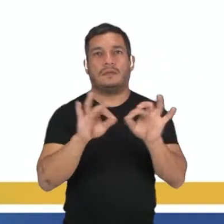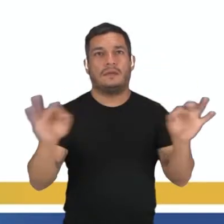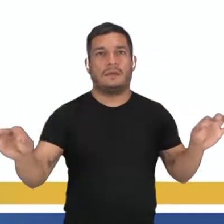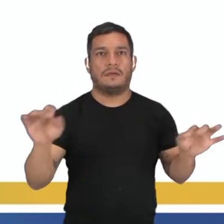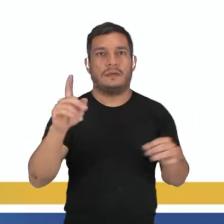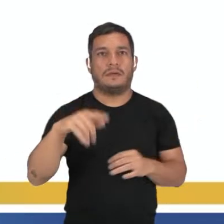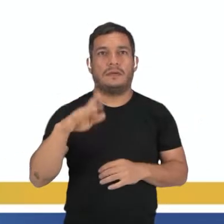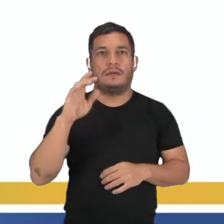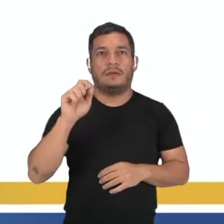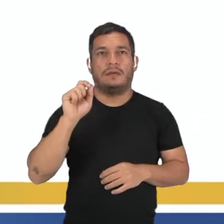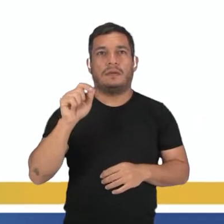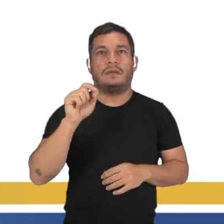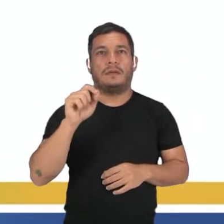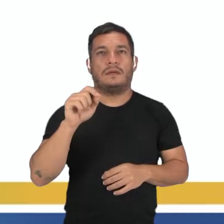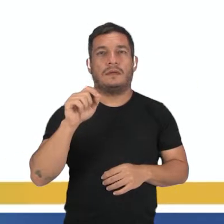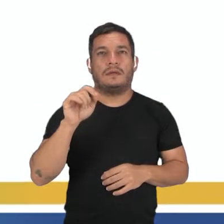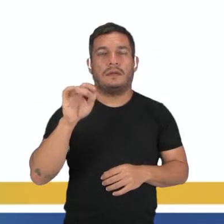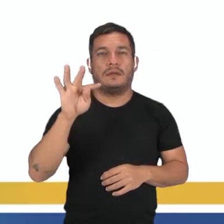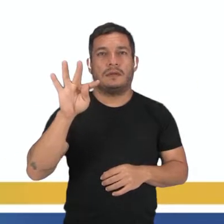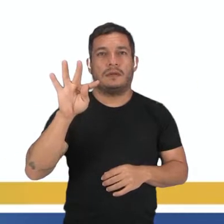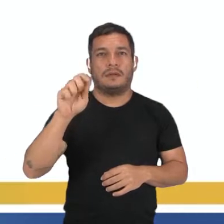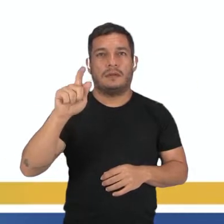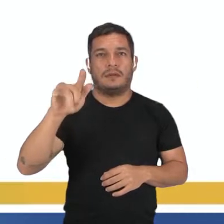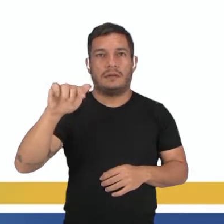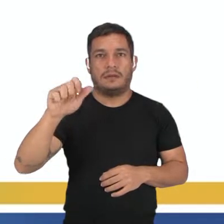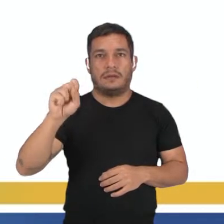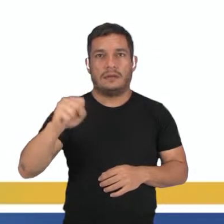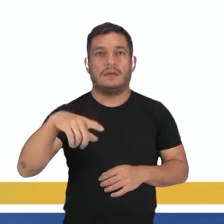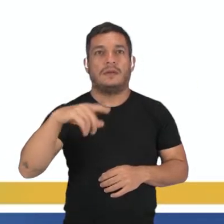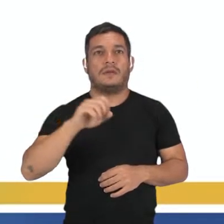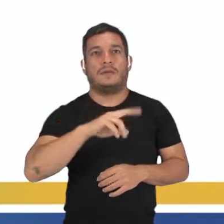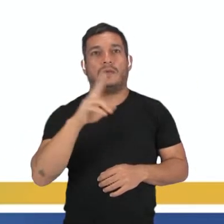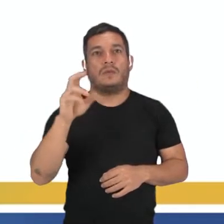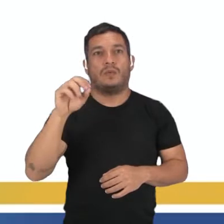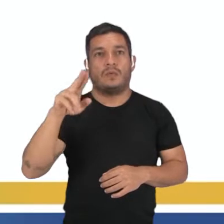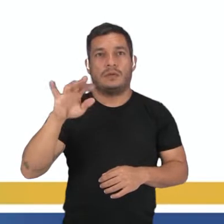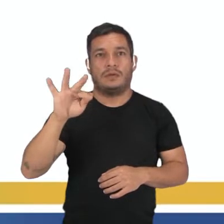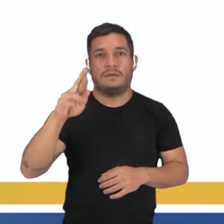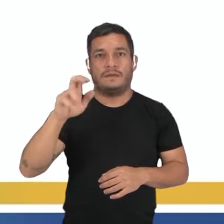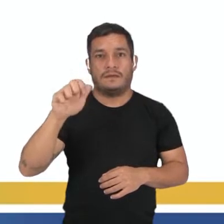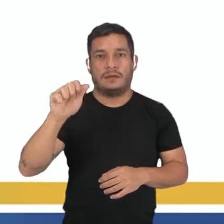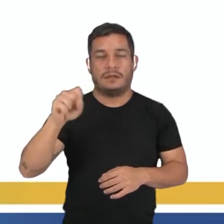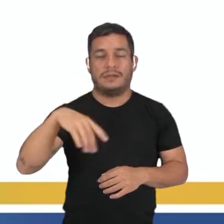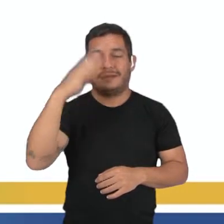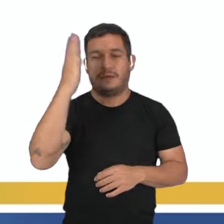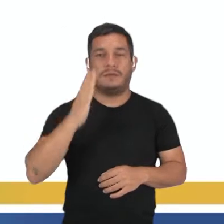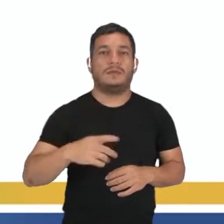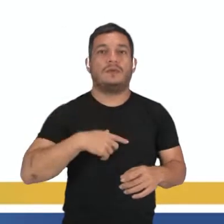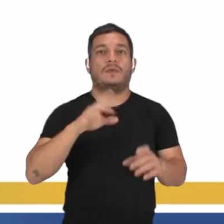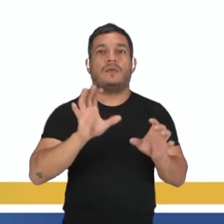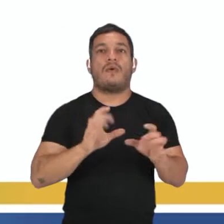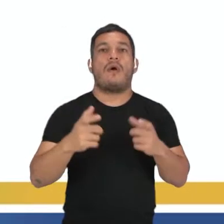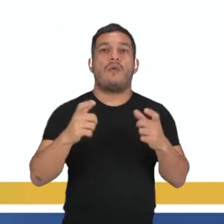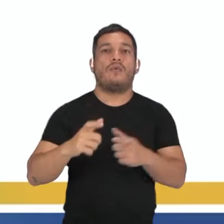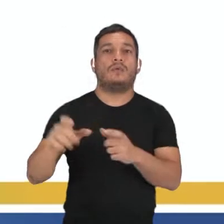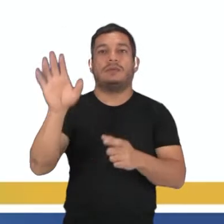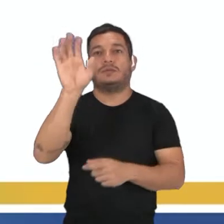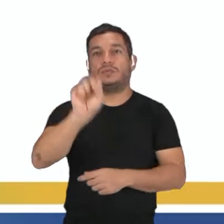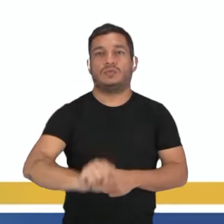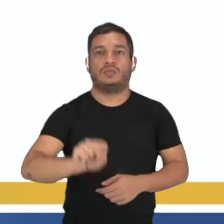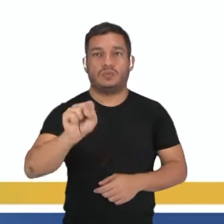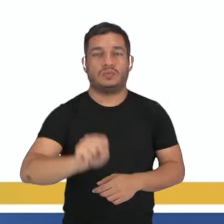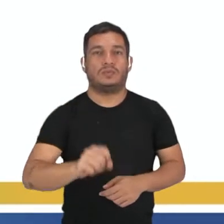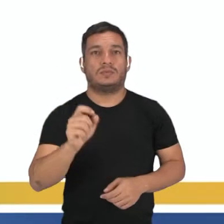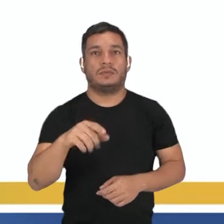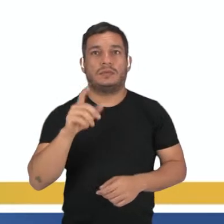taigas ou florestas de coníferas, que no Brasil ficam localizadas lá na parte sul, onde a gente tem a mata